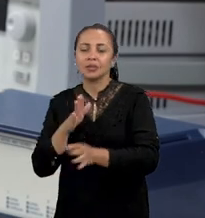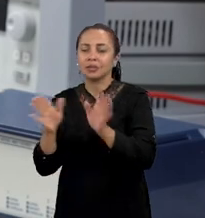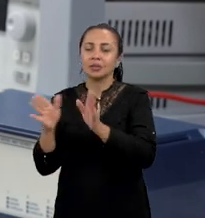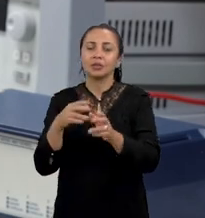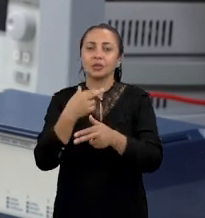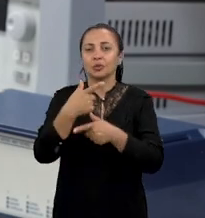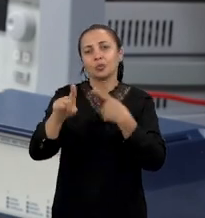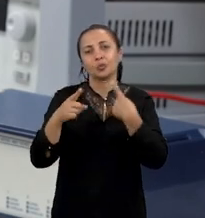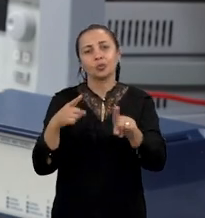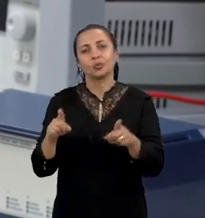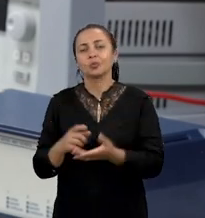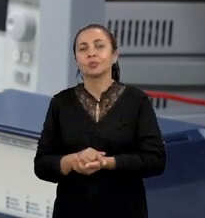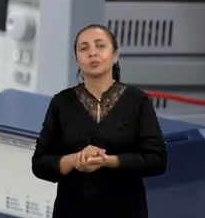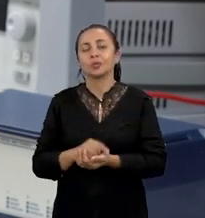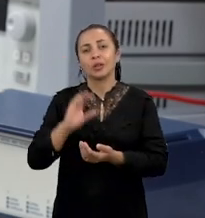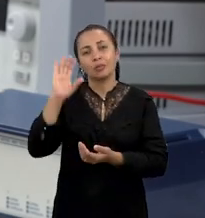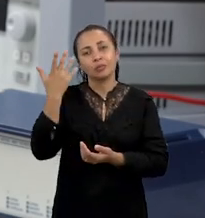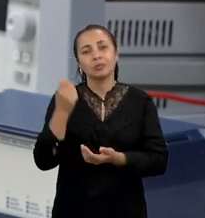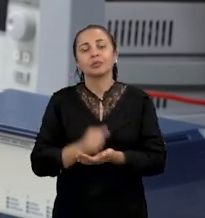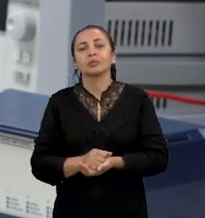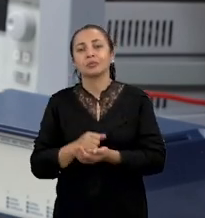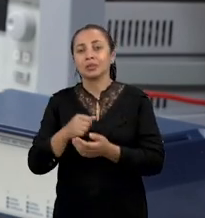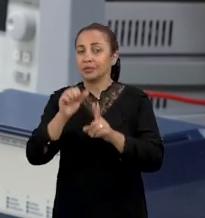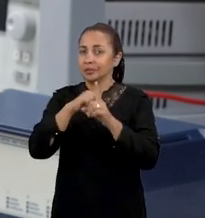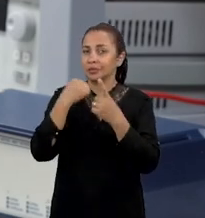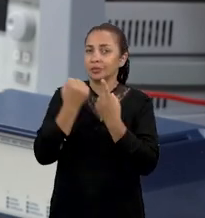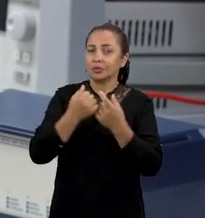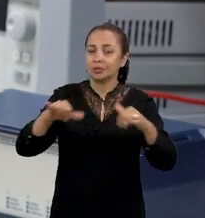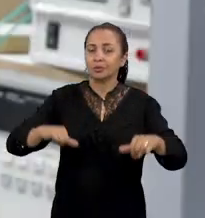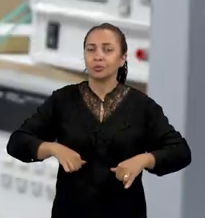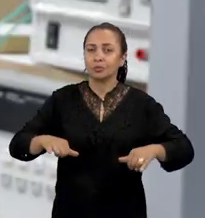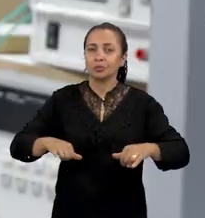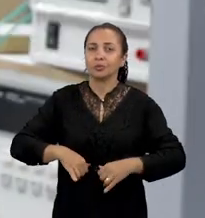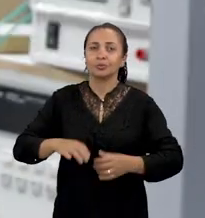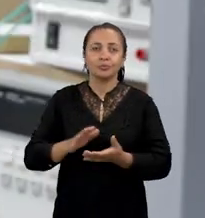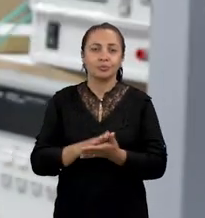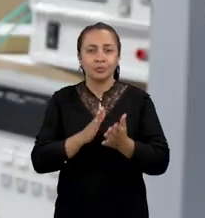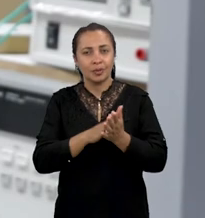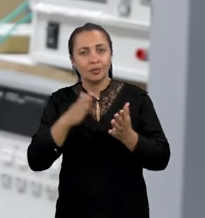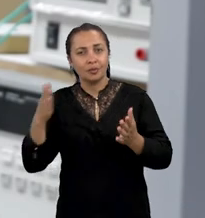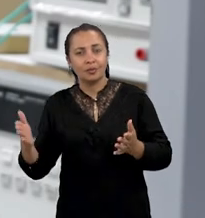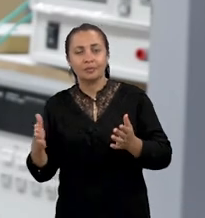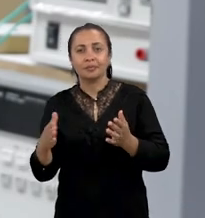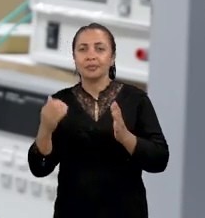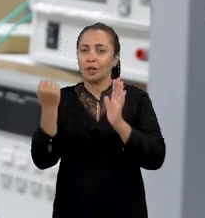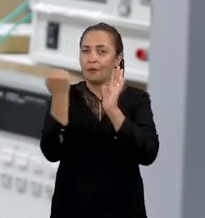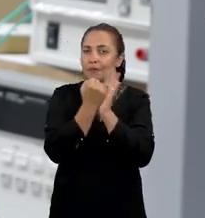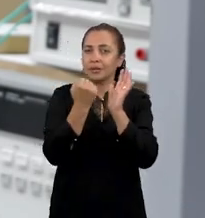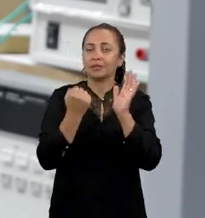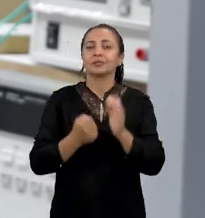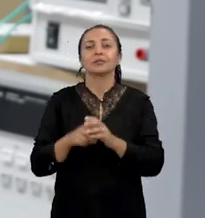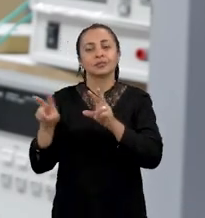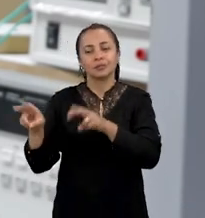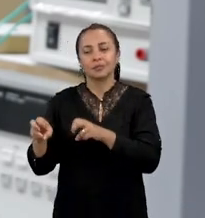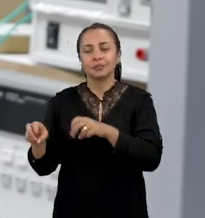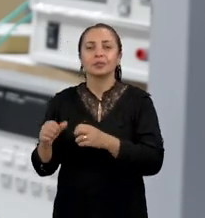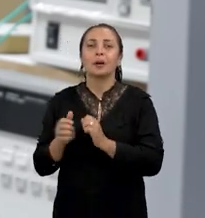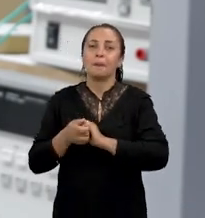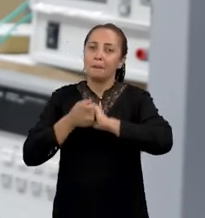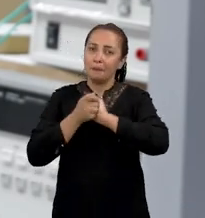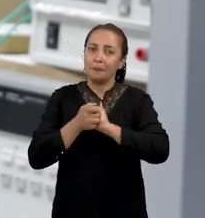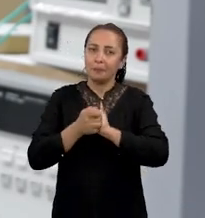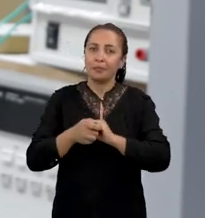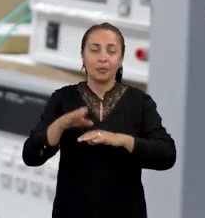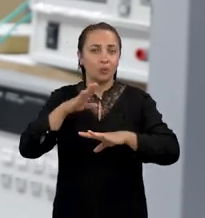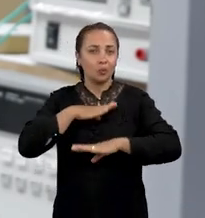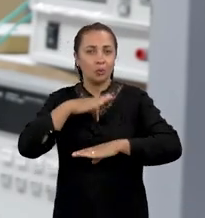entre outros efeitos catastróficos para a sociedade. E a etapa seguinte é exatamente a validação em campo, com